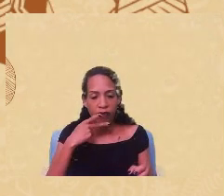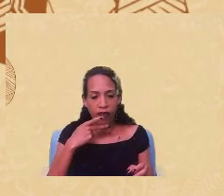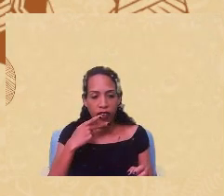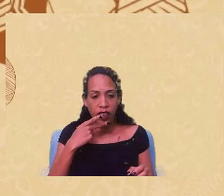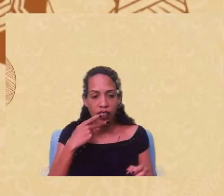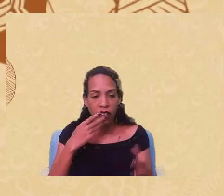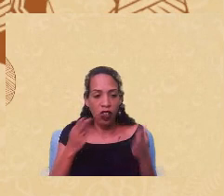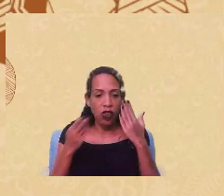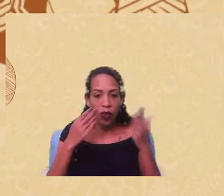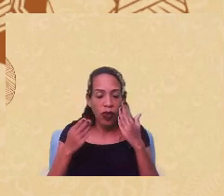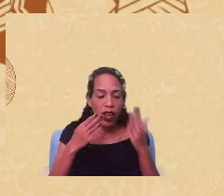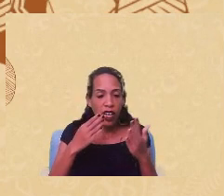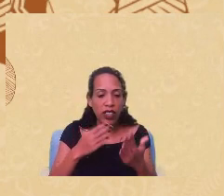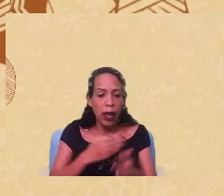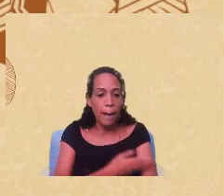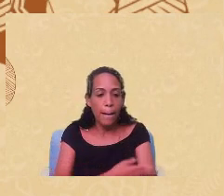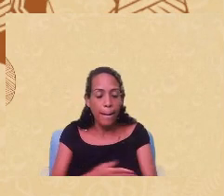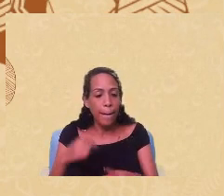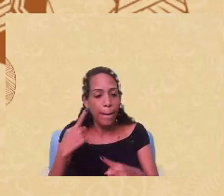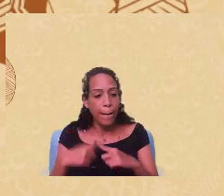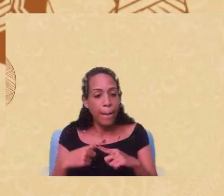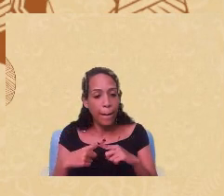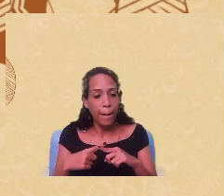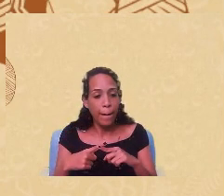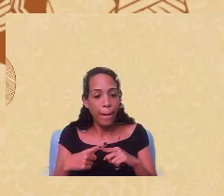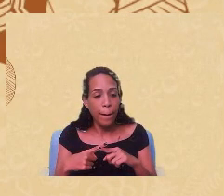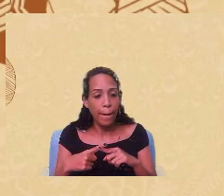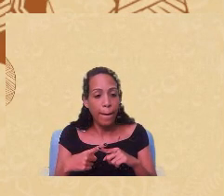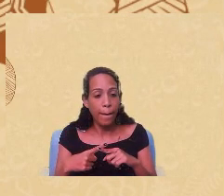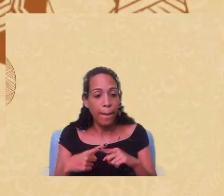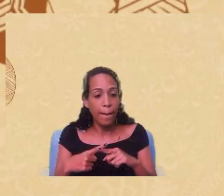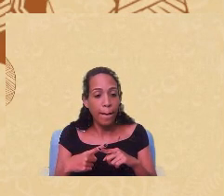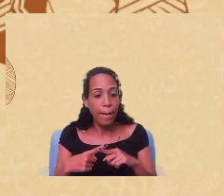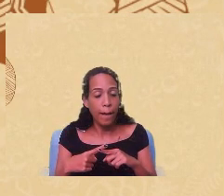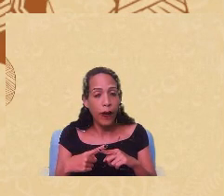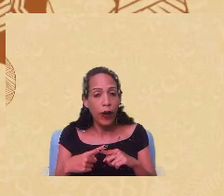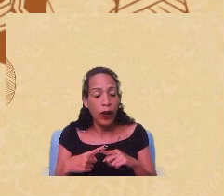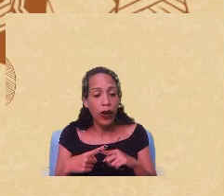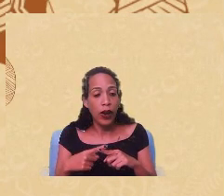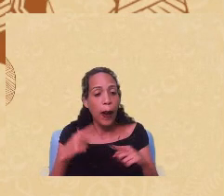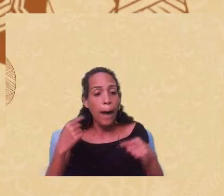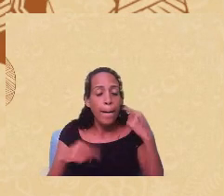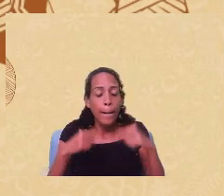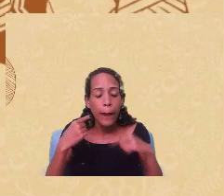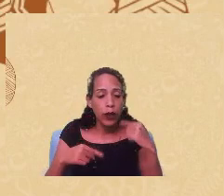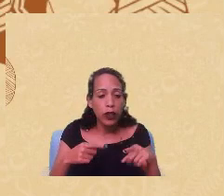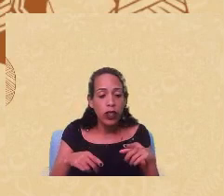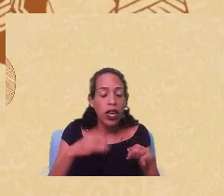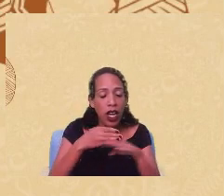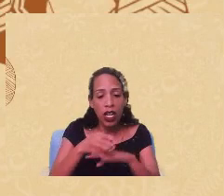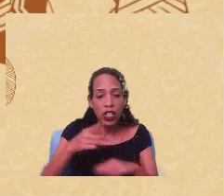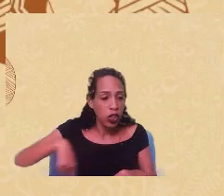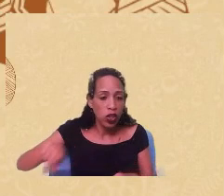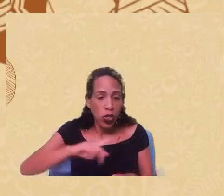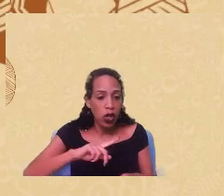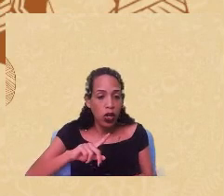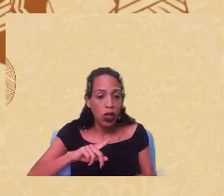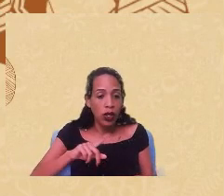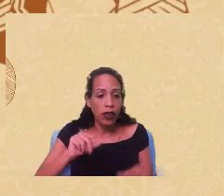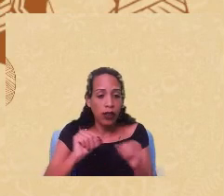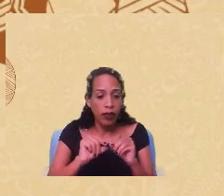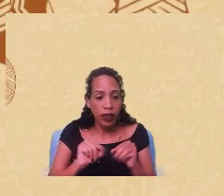brancos porque é uma questão por estratégia política mas acho que entre nós é um espaço que dá para fazer